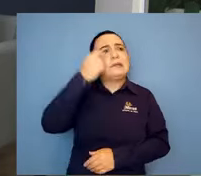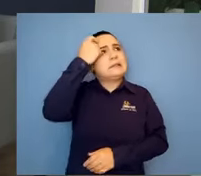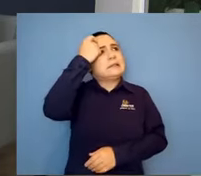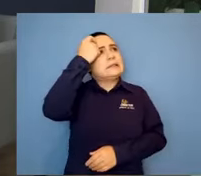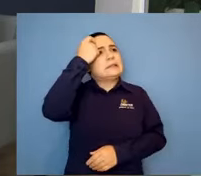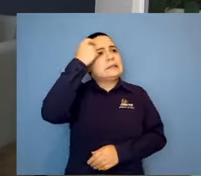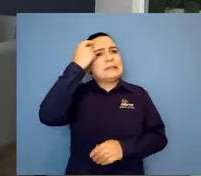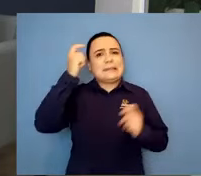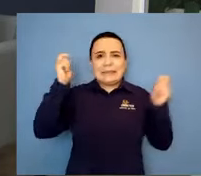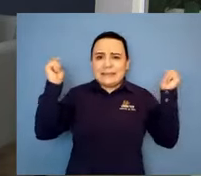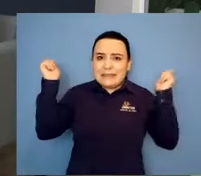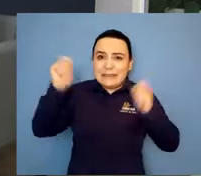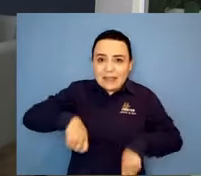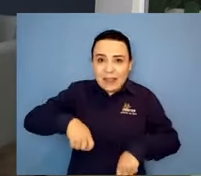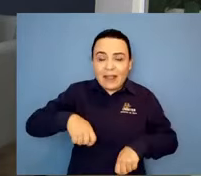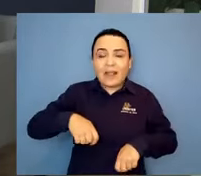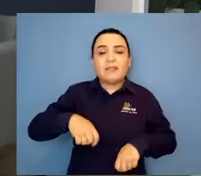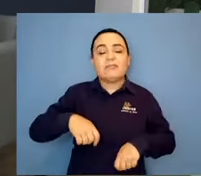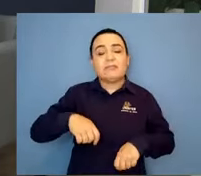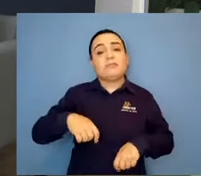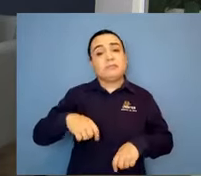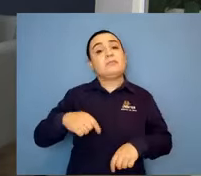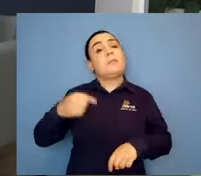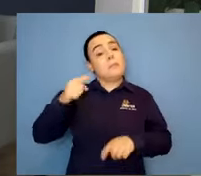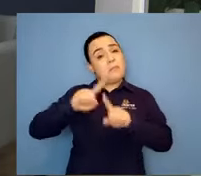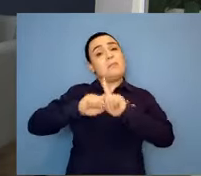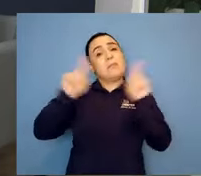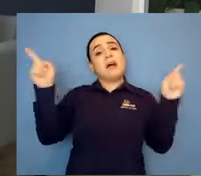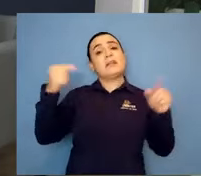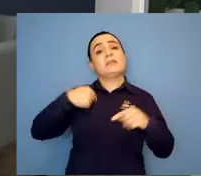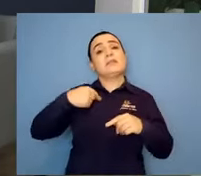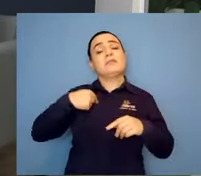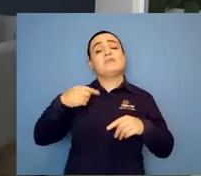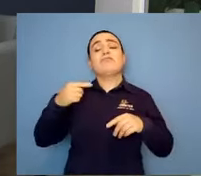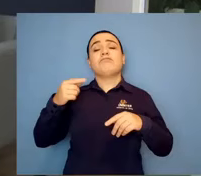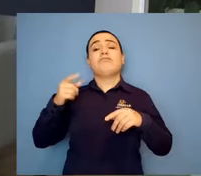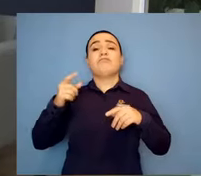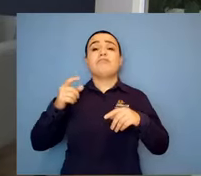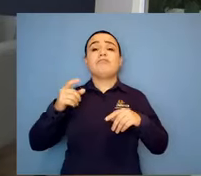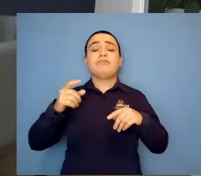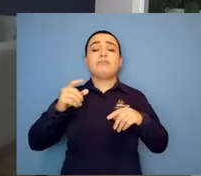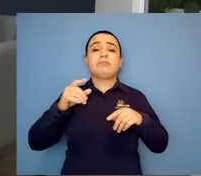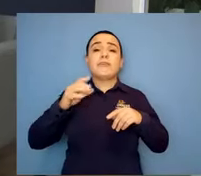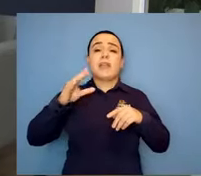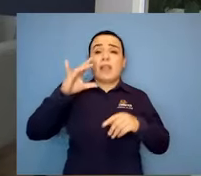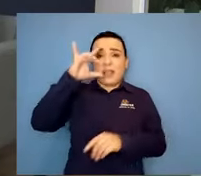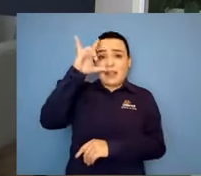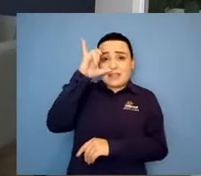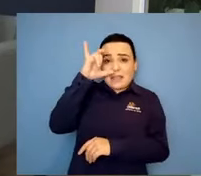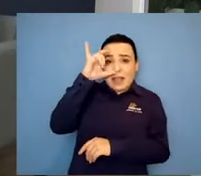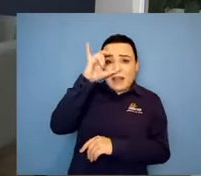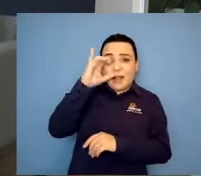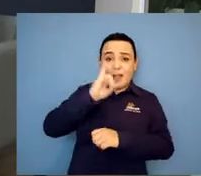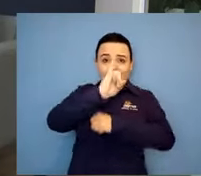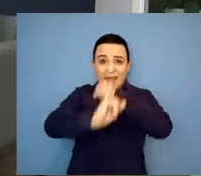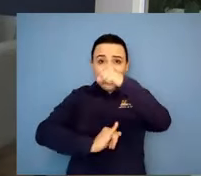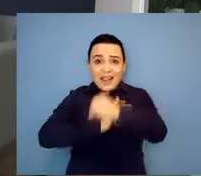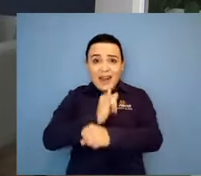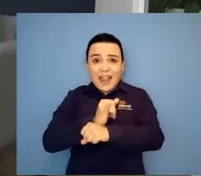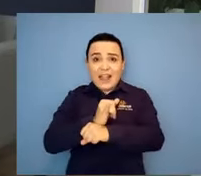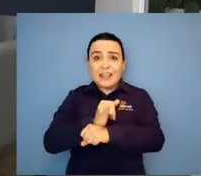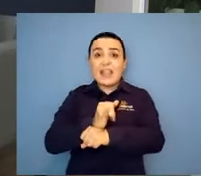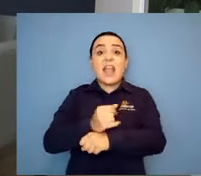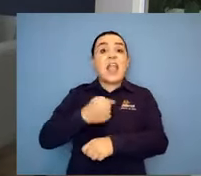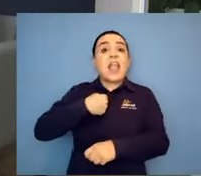desacreditada, eu vou na minha rede. Uhum. E é incrível. Porque, ó, tô arrepiando. É. É incrível porque